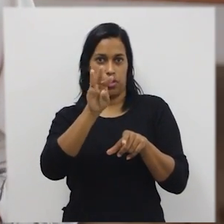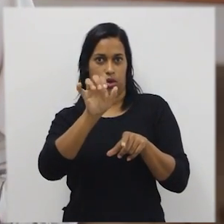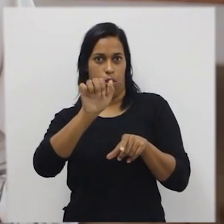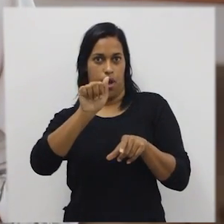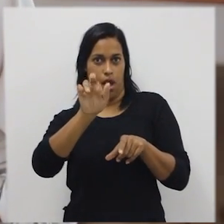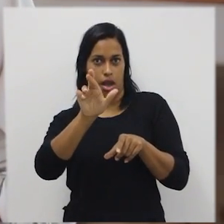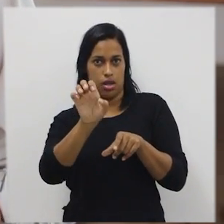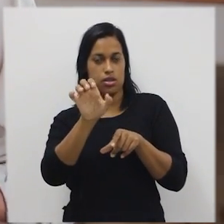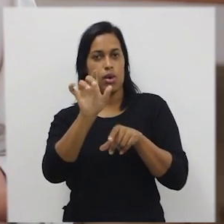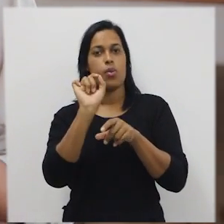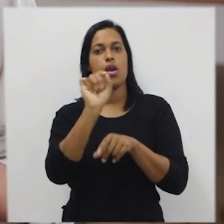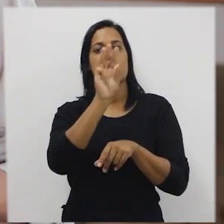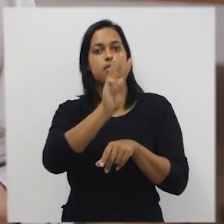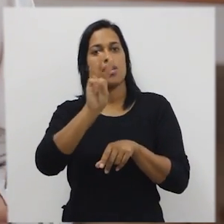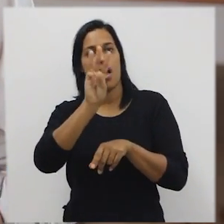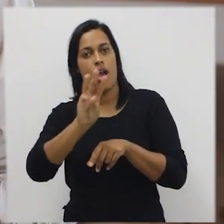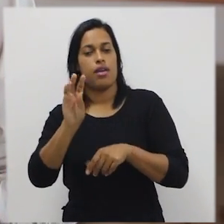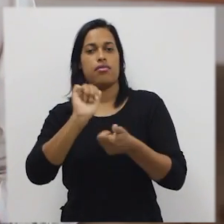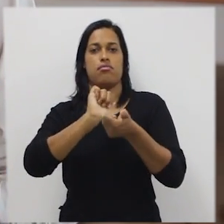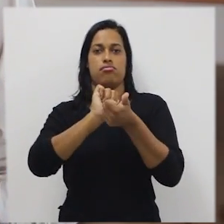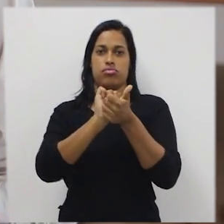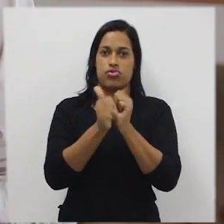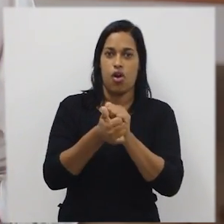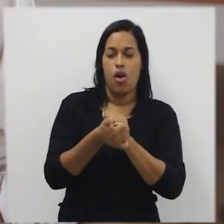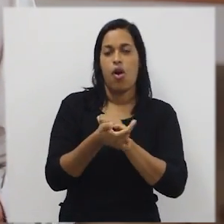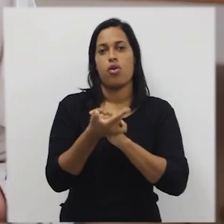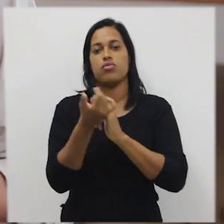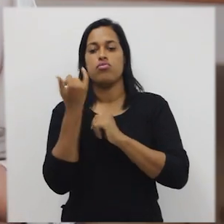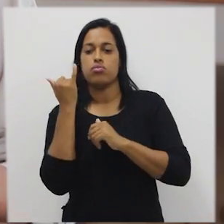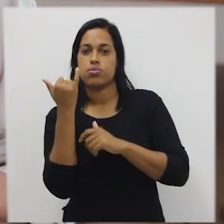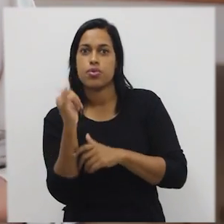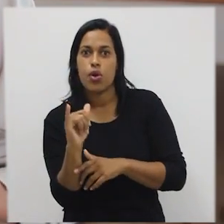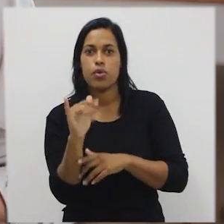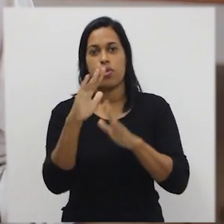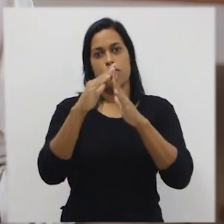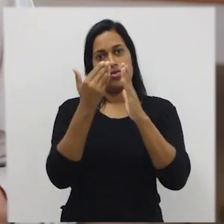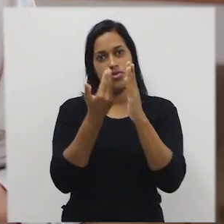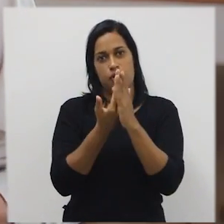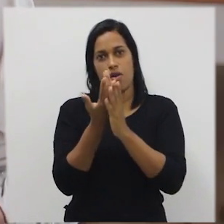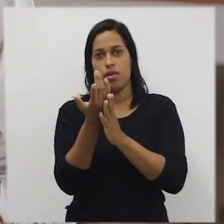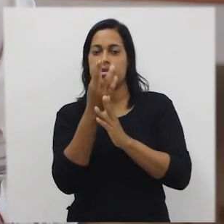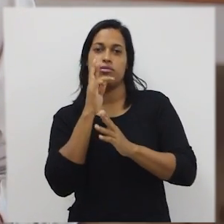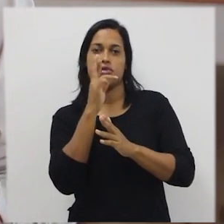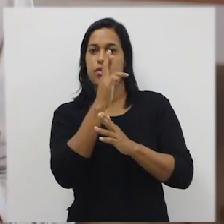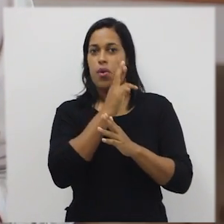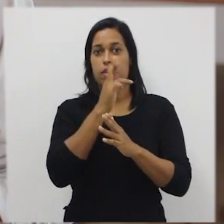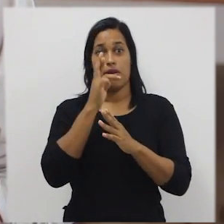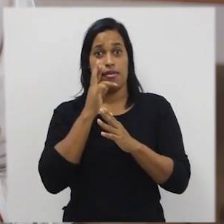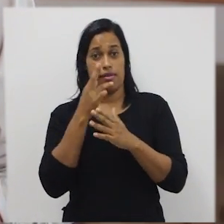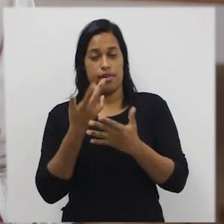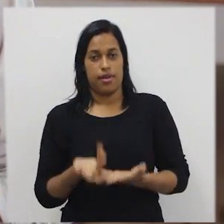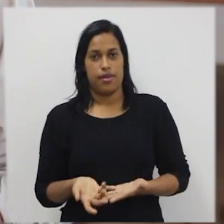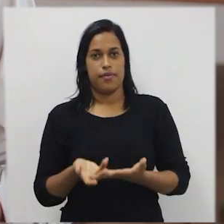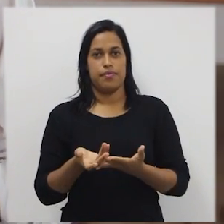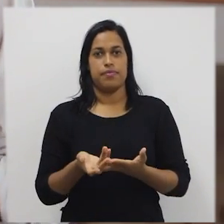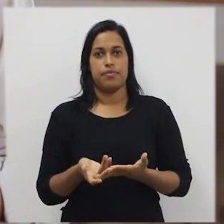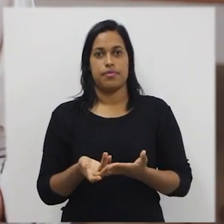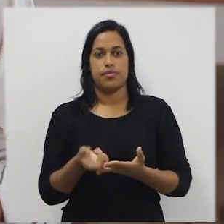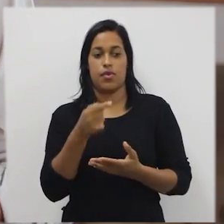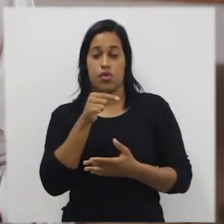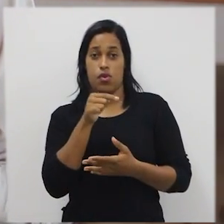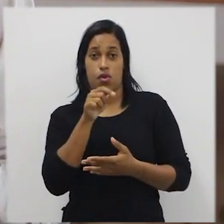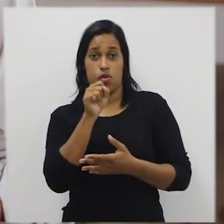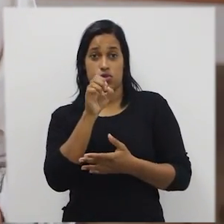jogos, é um controle de estoque de uma loja comercial, um controle de uma escola, de um restaurante. É sobre